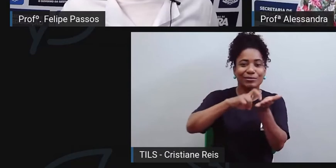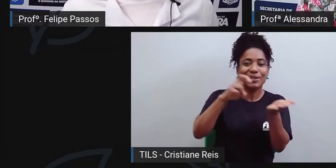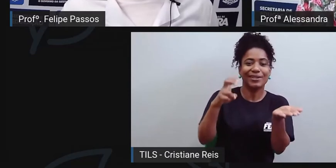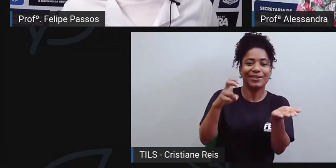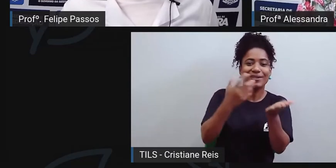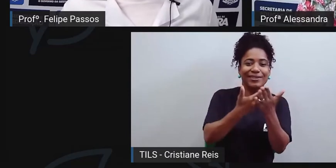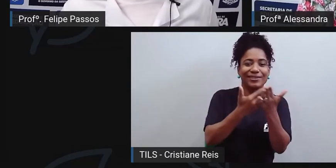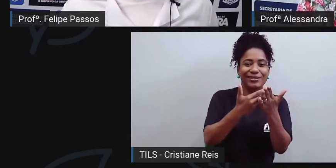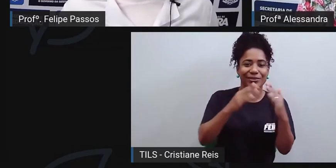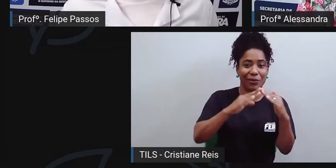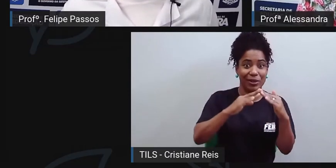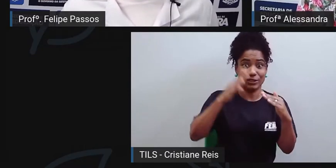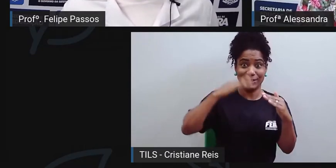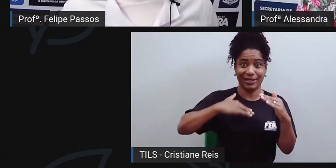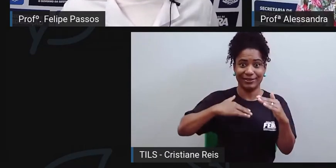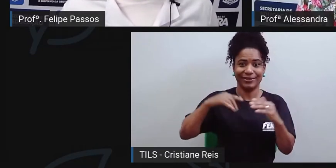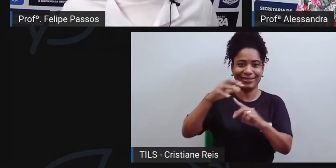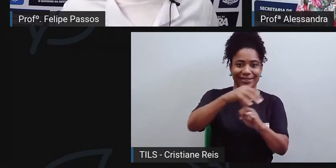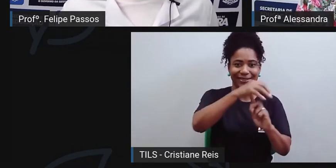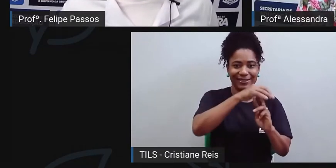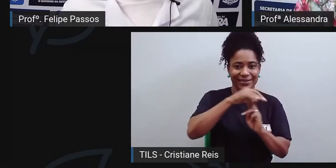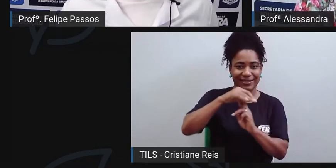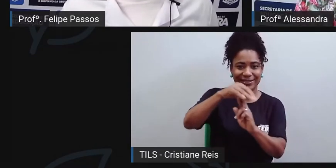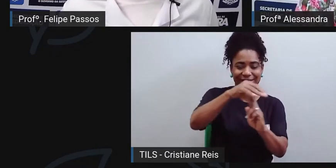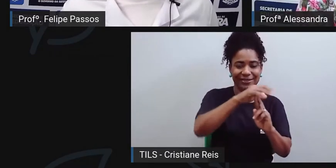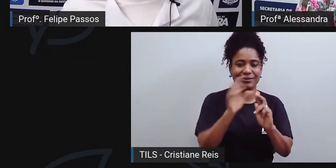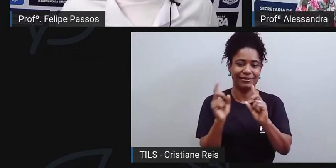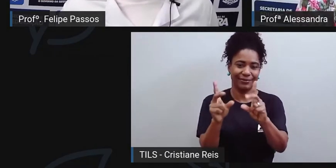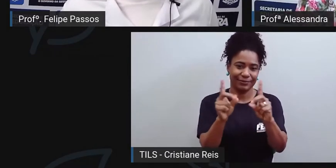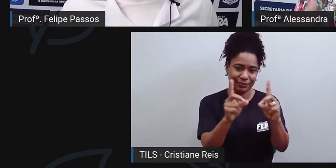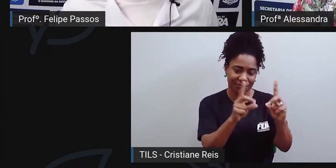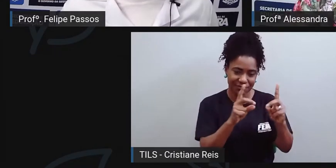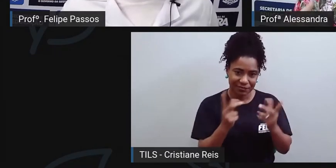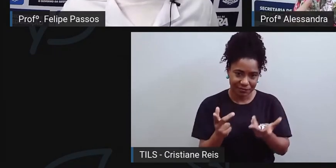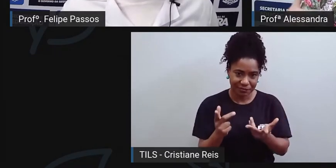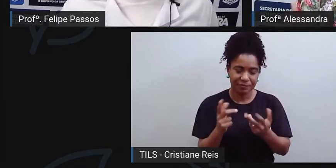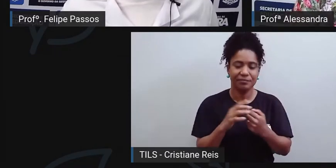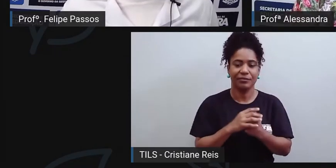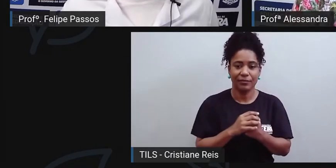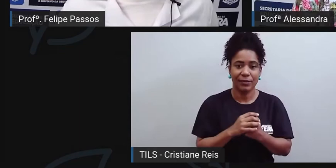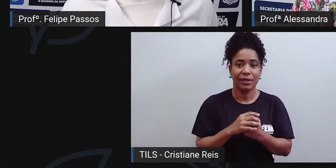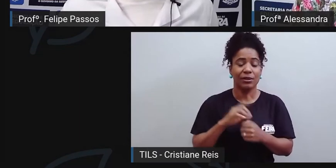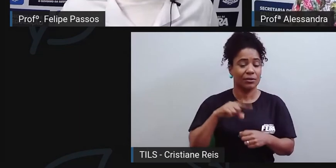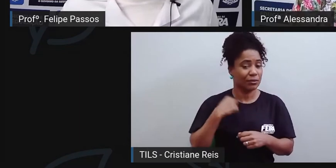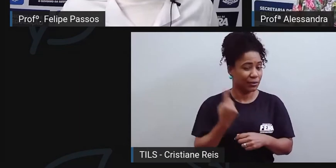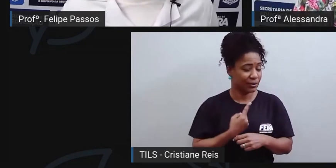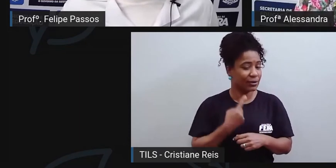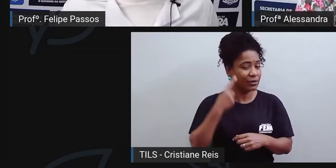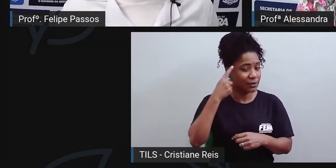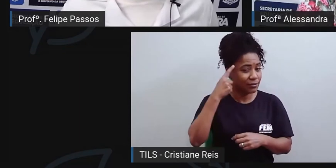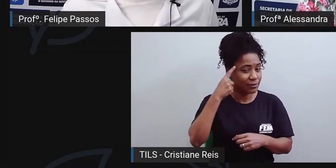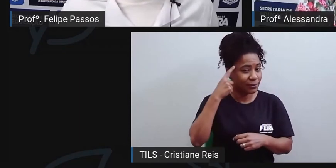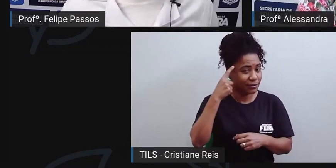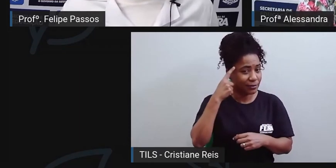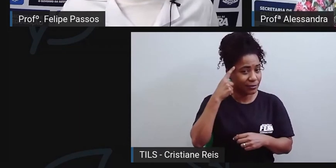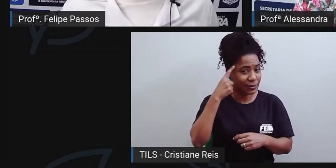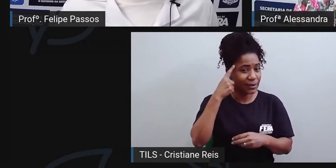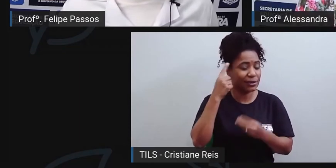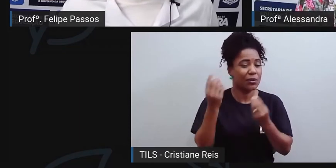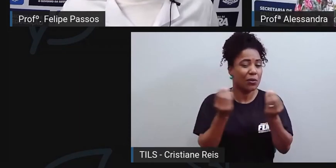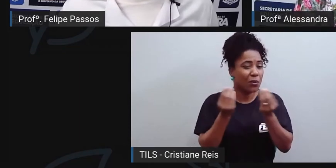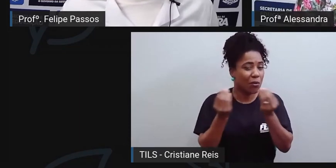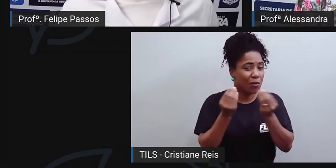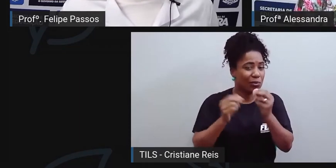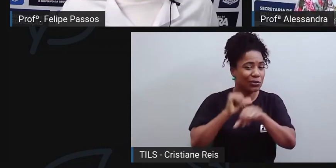gente tem que pensar que a gente precisa pensar uma melhoria geral